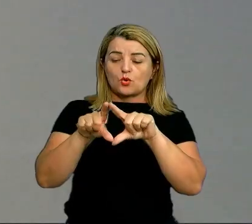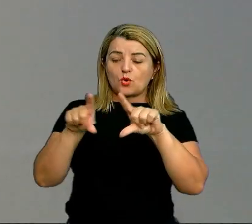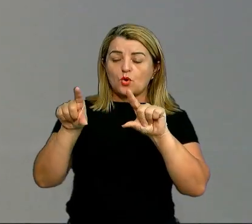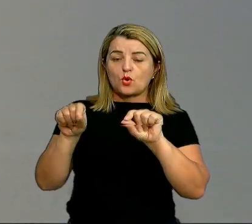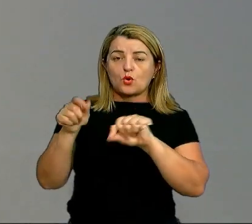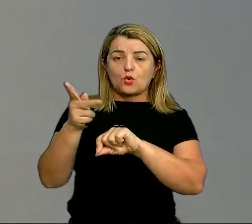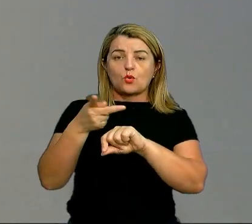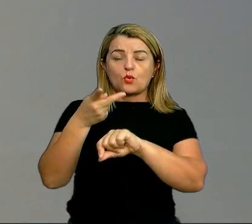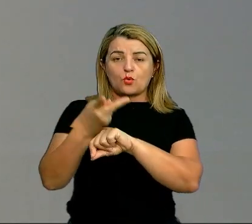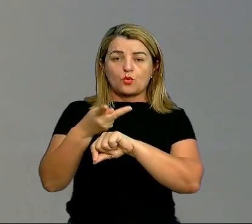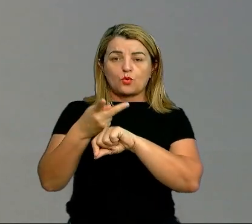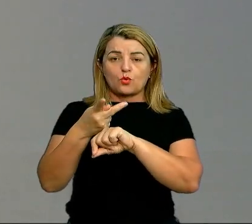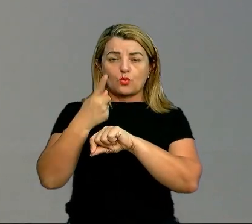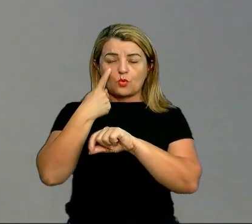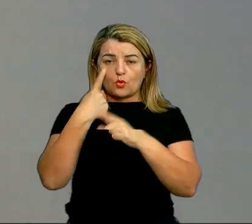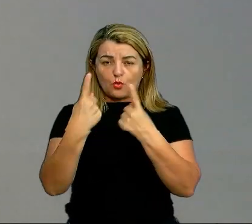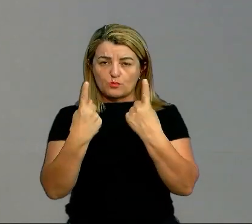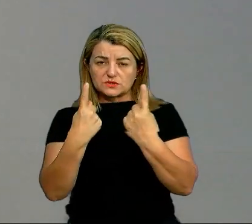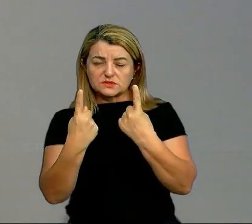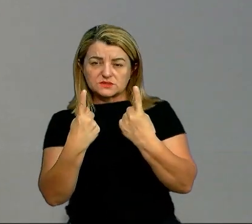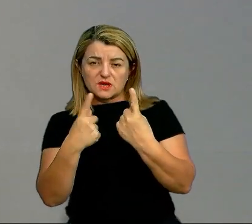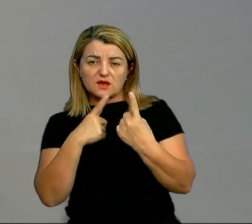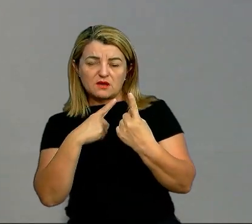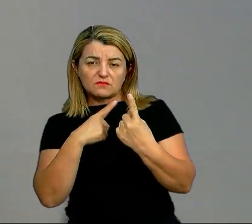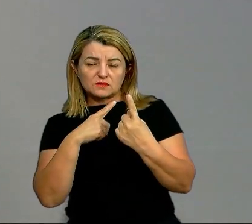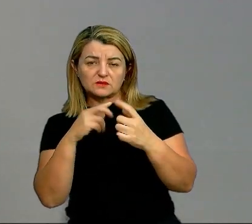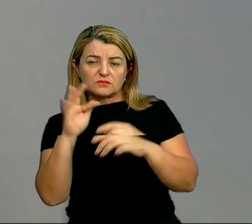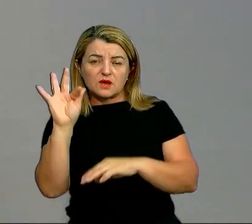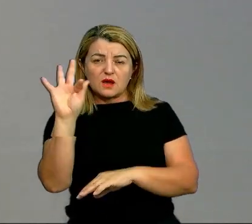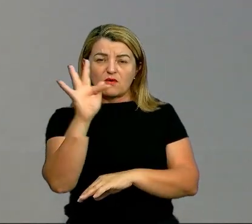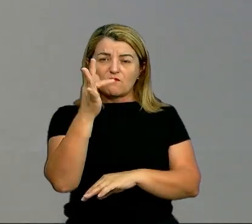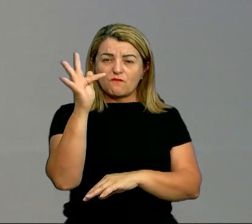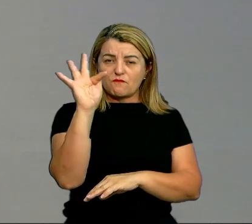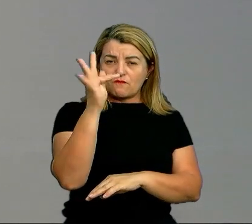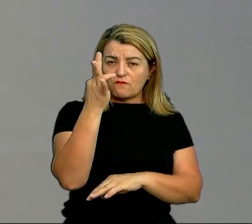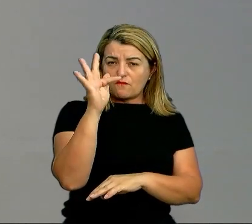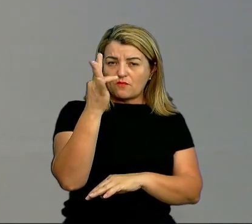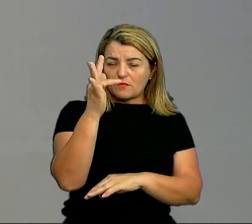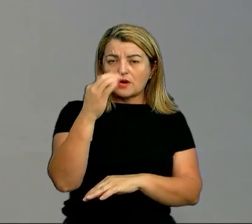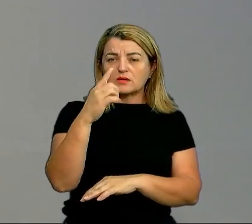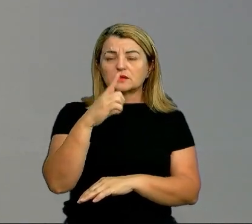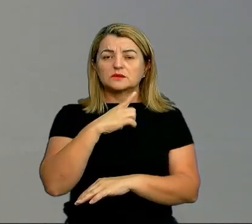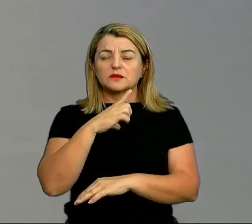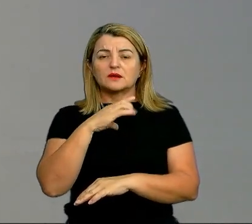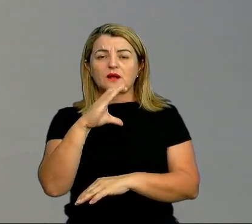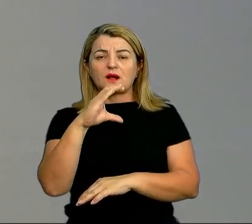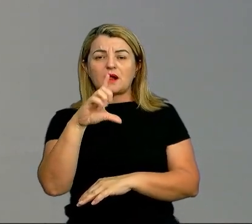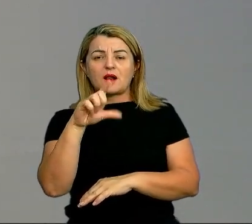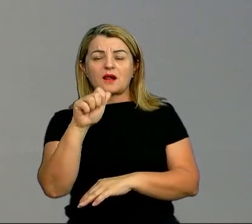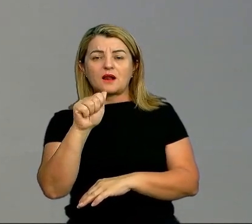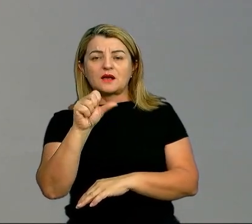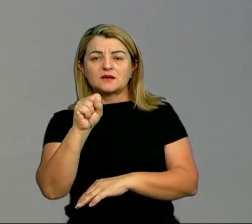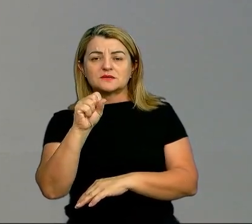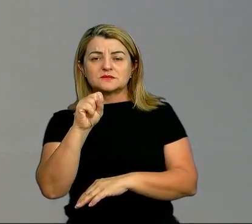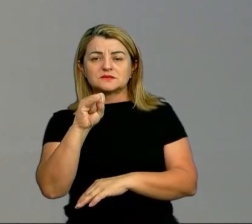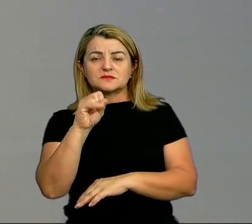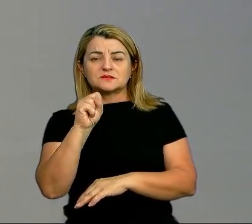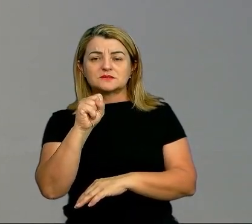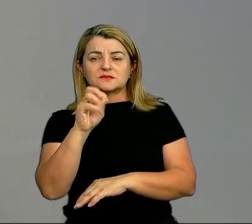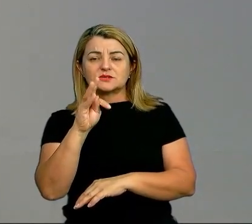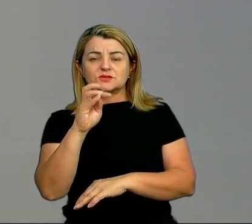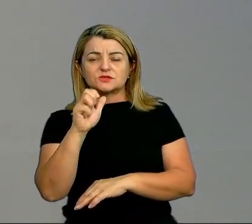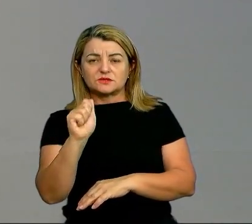observa como ele é mais formal, ele tem uma pegada um pouquinho mais classicista. Então, a gente tem aí uma certa